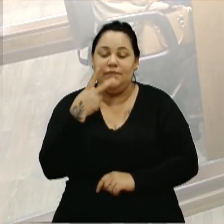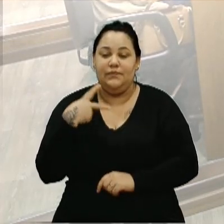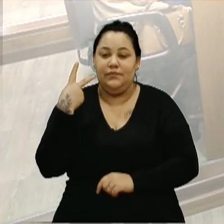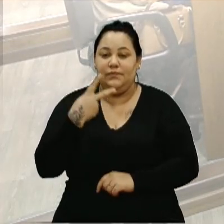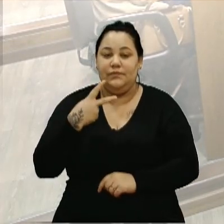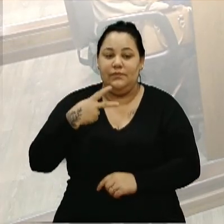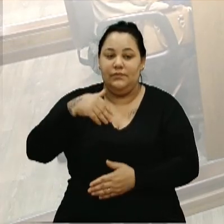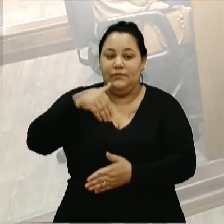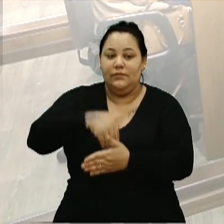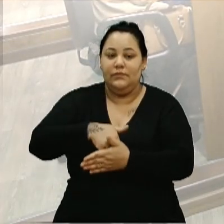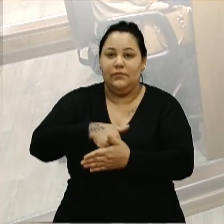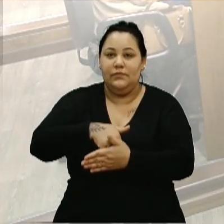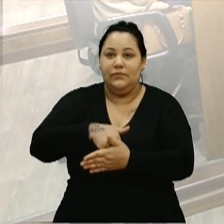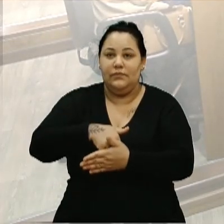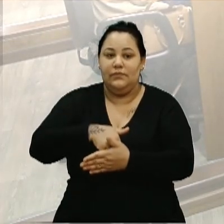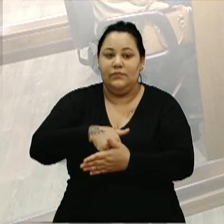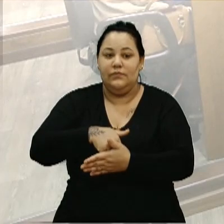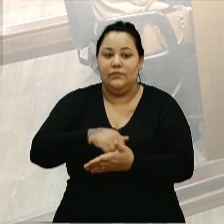os seus votos.